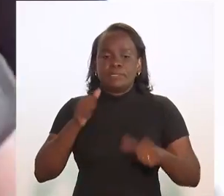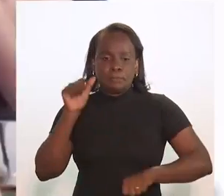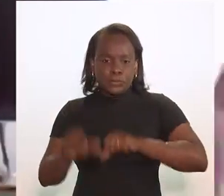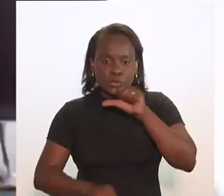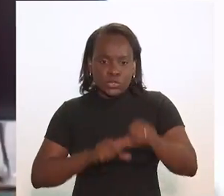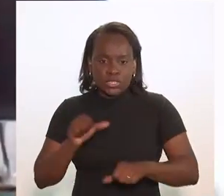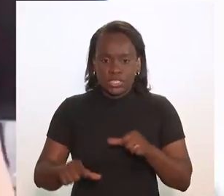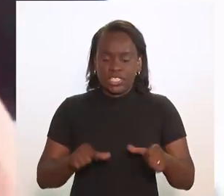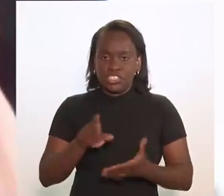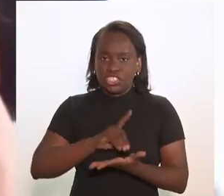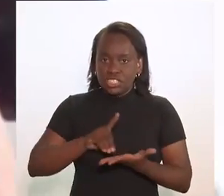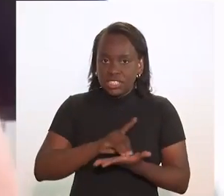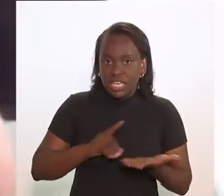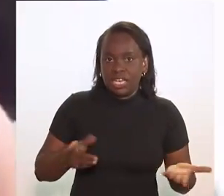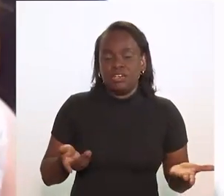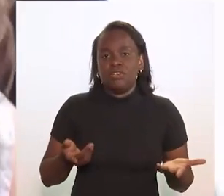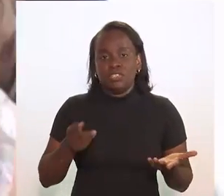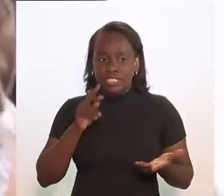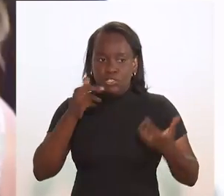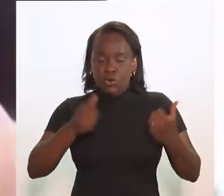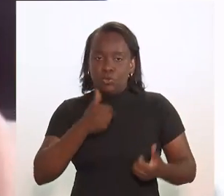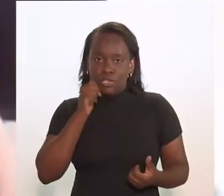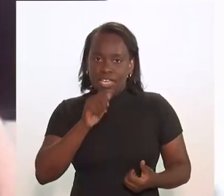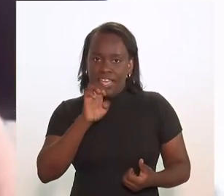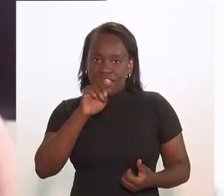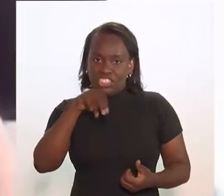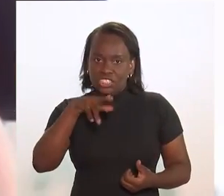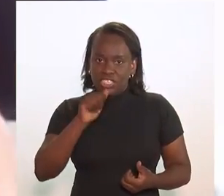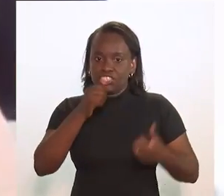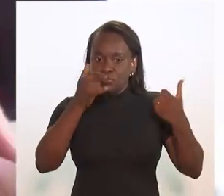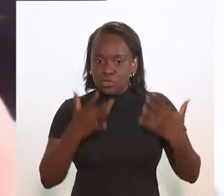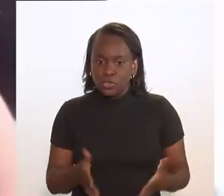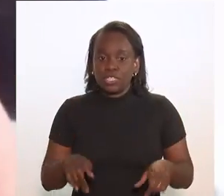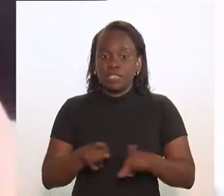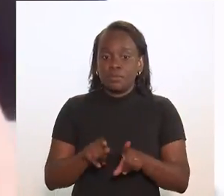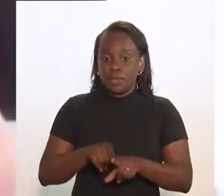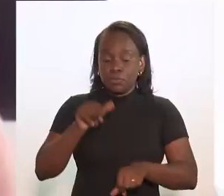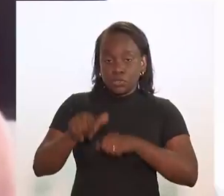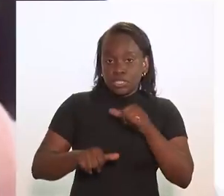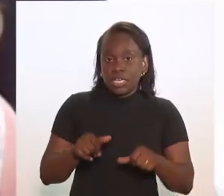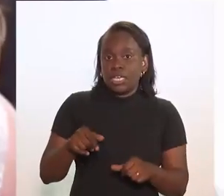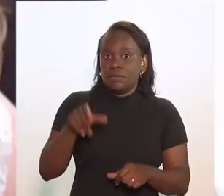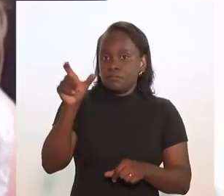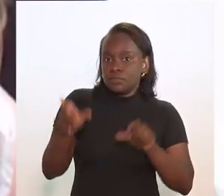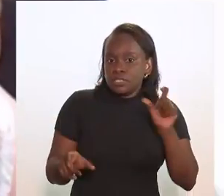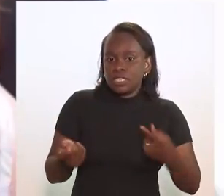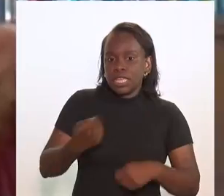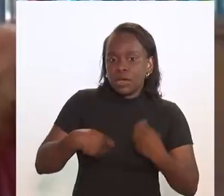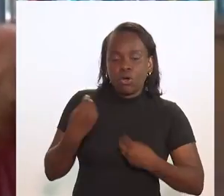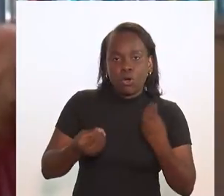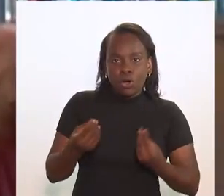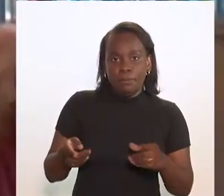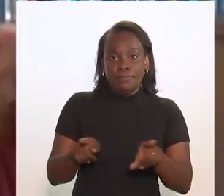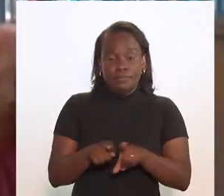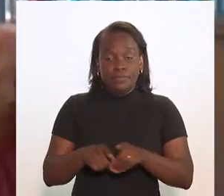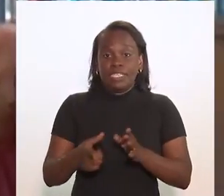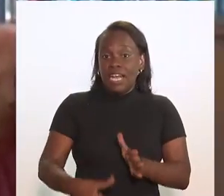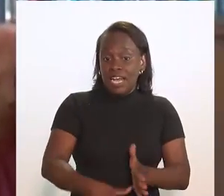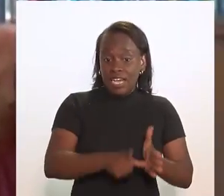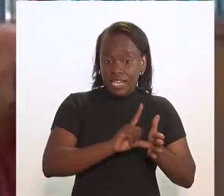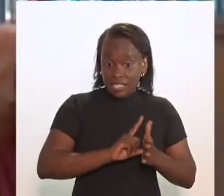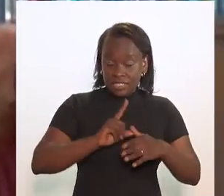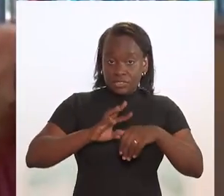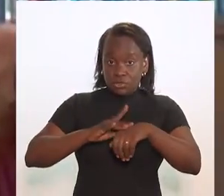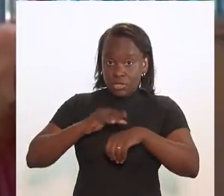por essa transformação digital, por exemplo, que a Edna falava, passar por uma transformação de modelo de negócio. Mas antes mesmo